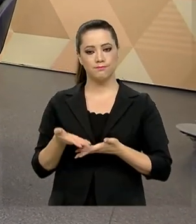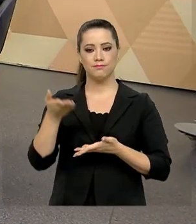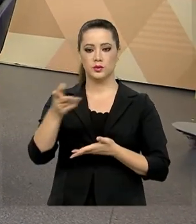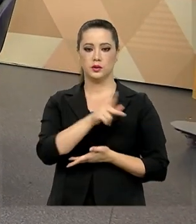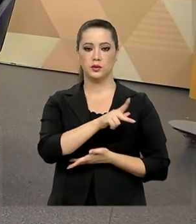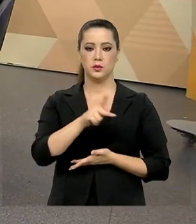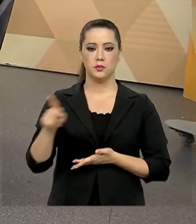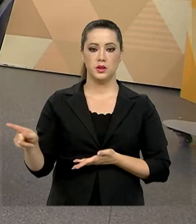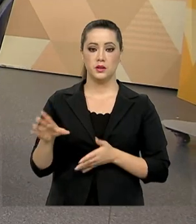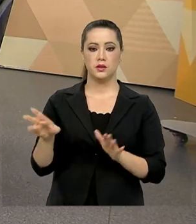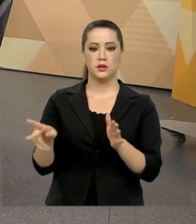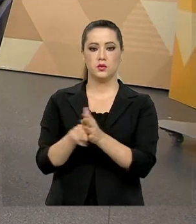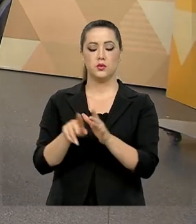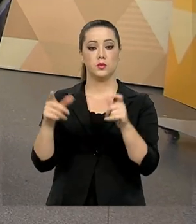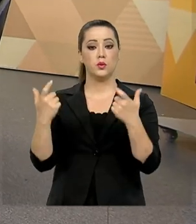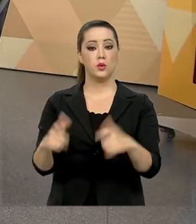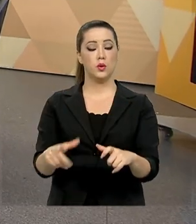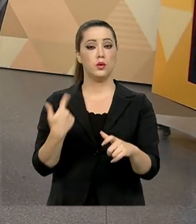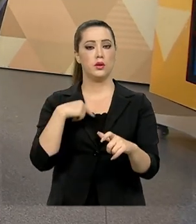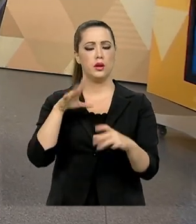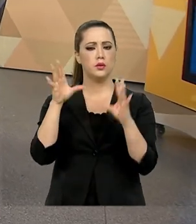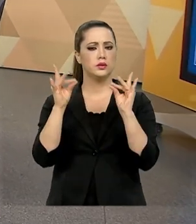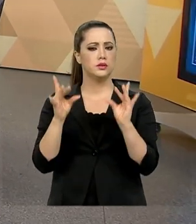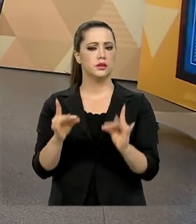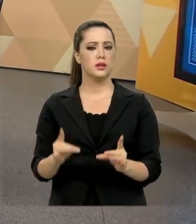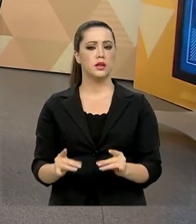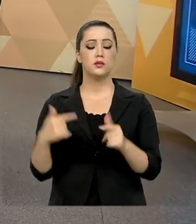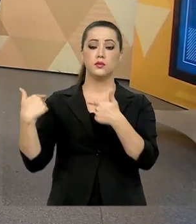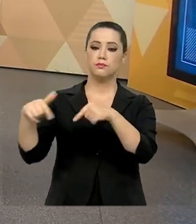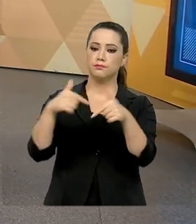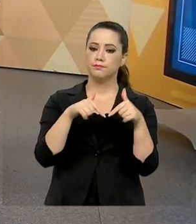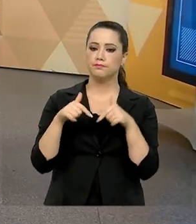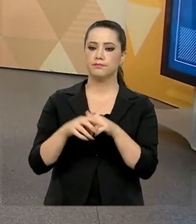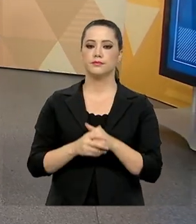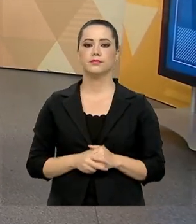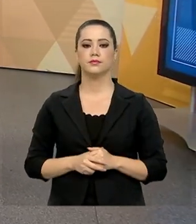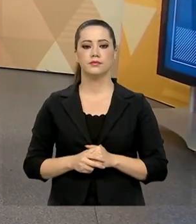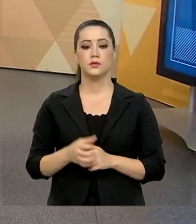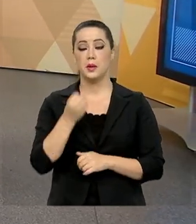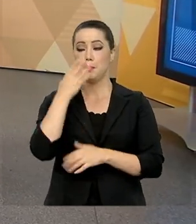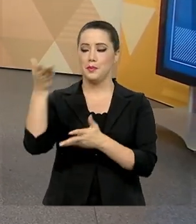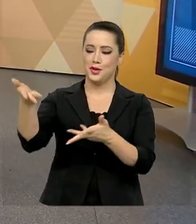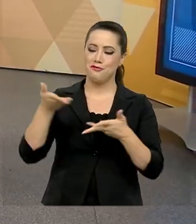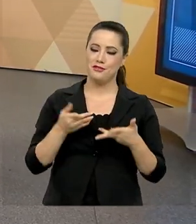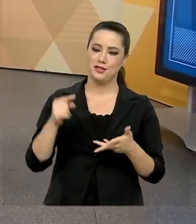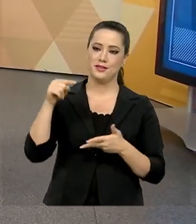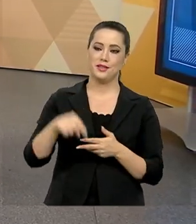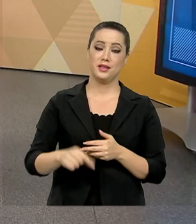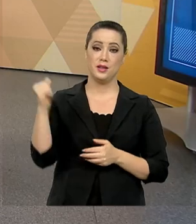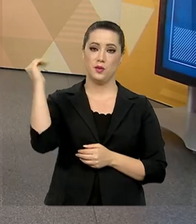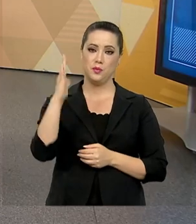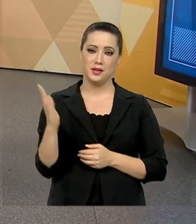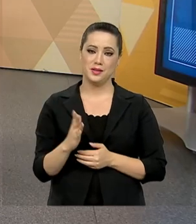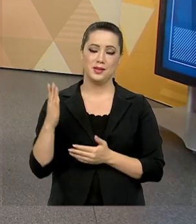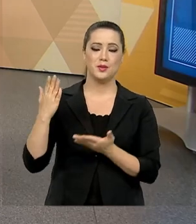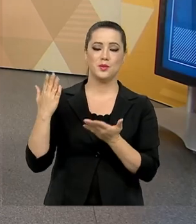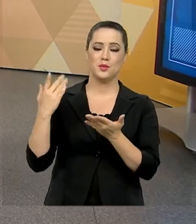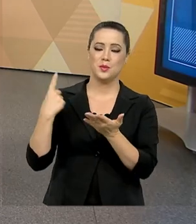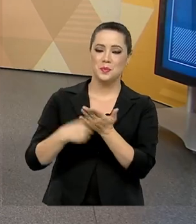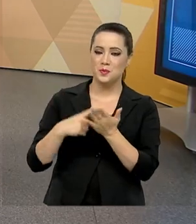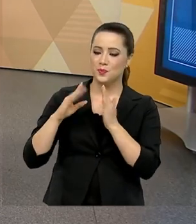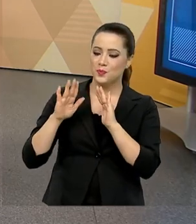Benedito Aguiar, que vai nos dar mais detalhes sobre esse trabalho. Seja muito bem-vindo aqui ao Brasil em Pauta, presidente.